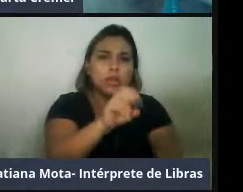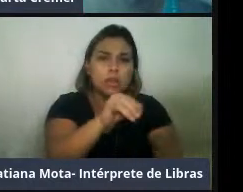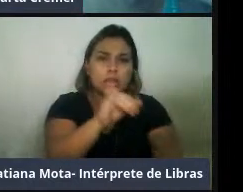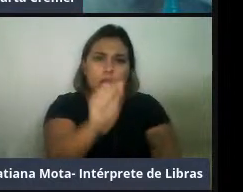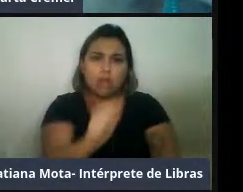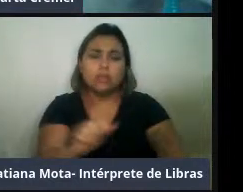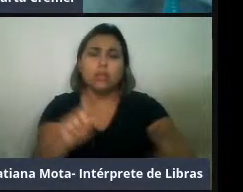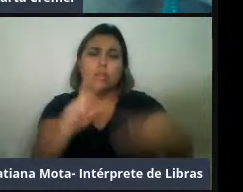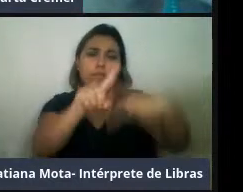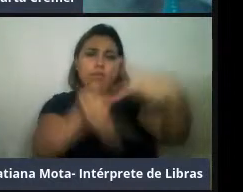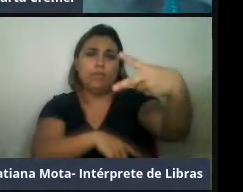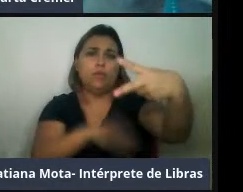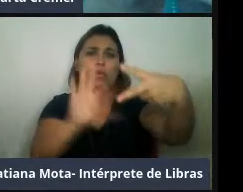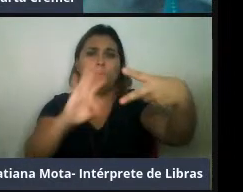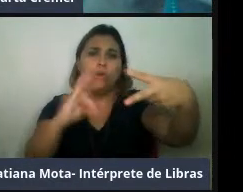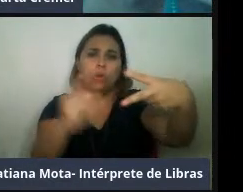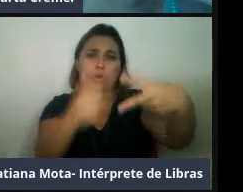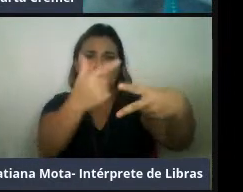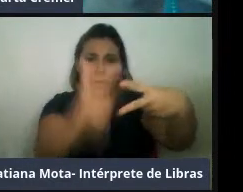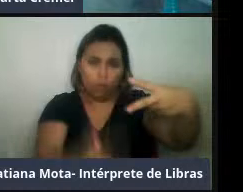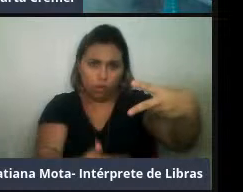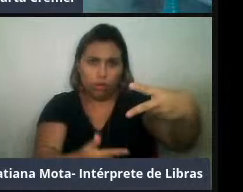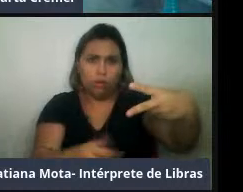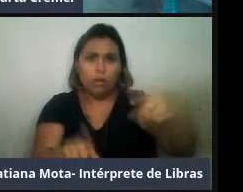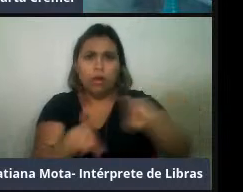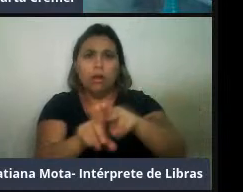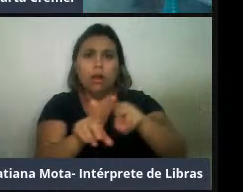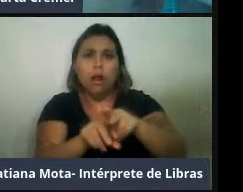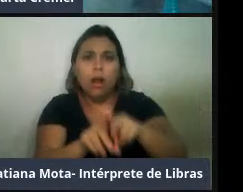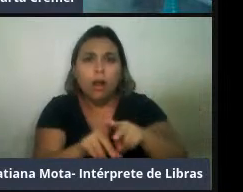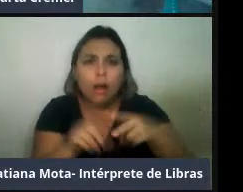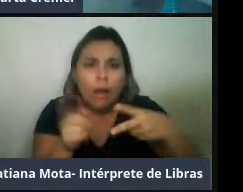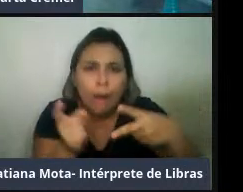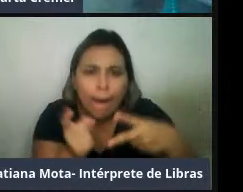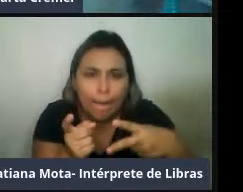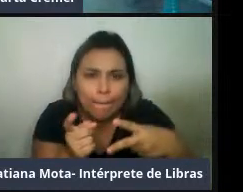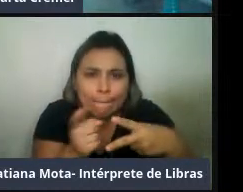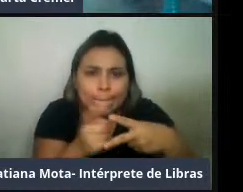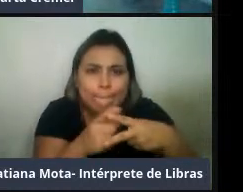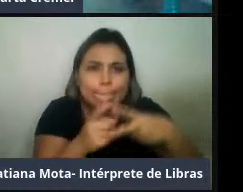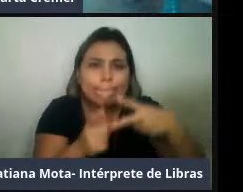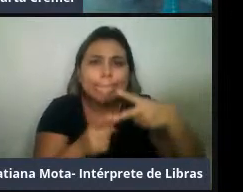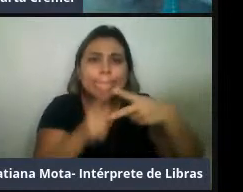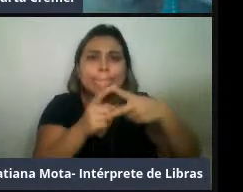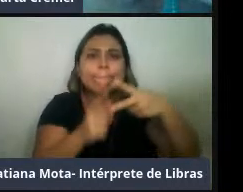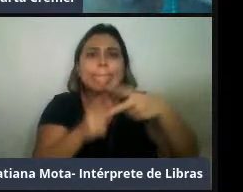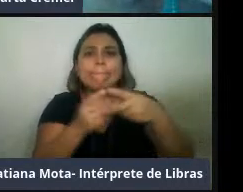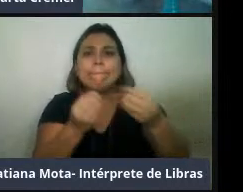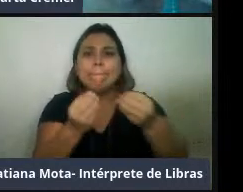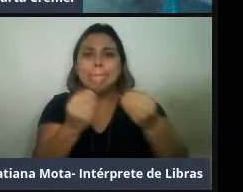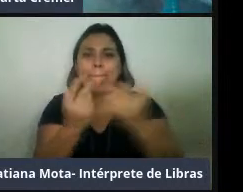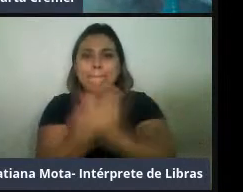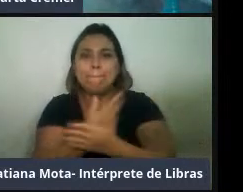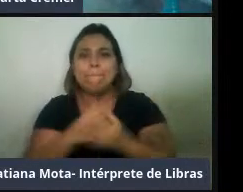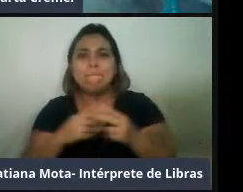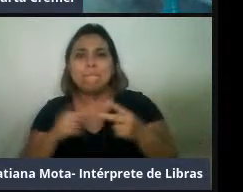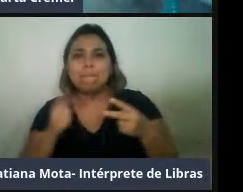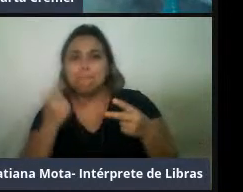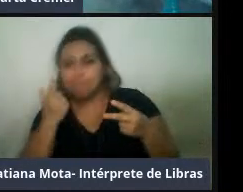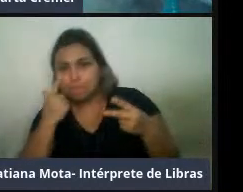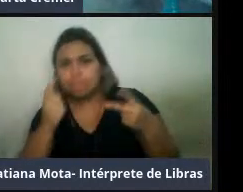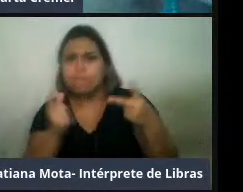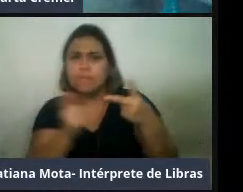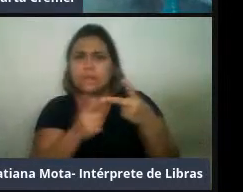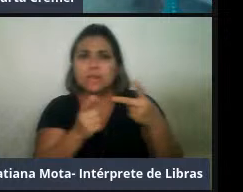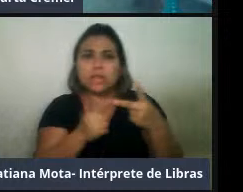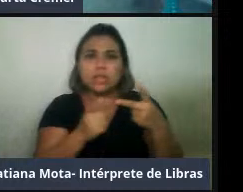que reúnem, então, os animais que nós chamamos de peixes bois ou os do gongos, e a extinta vaca marinha, né, a